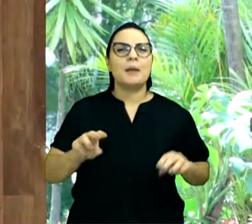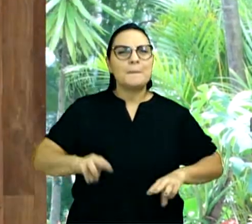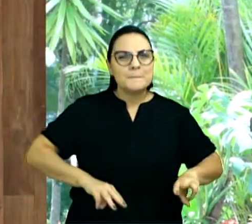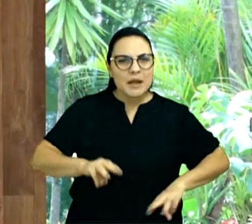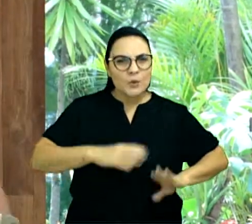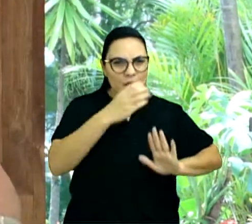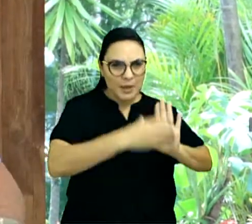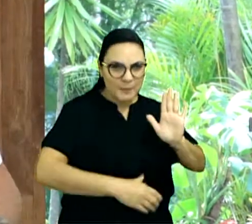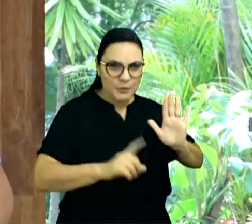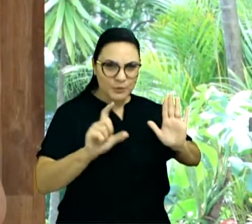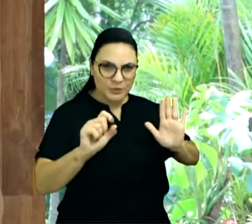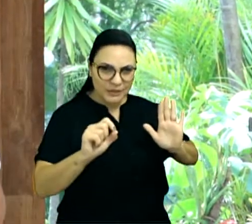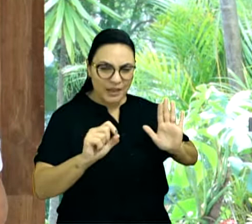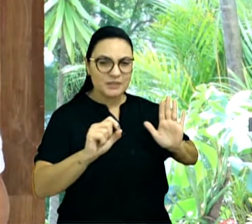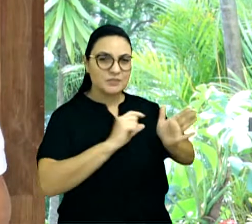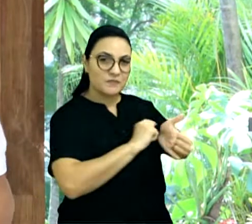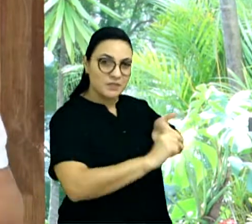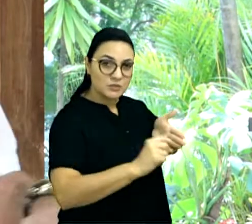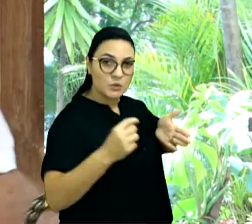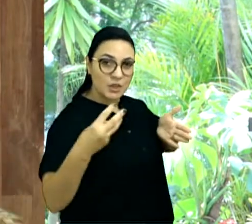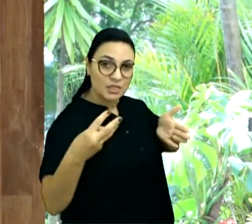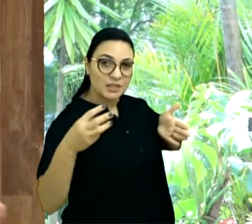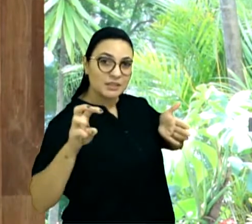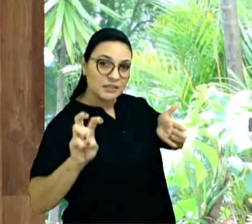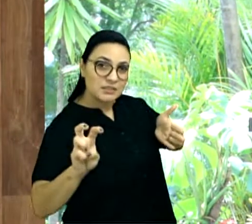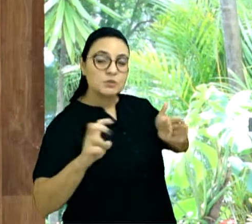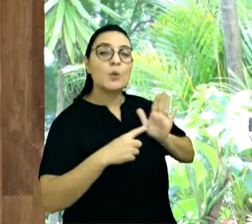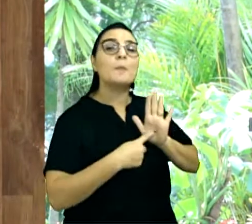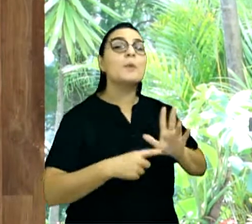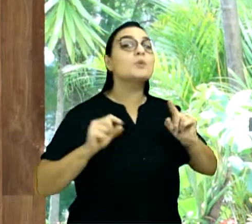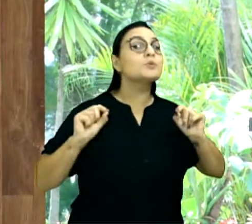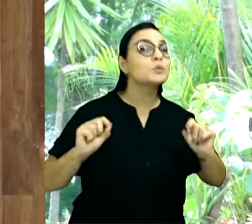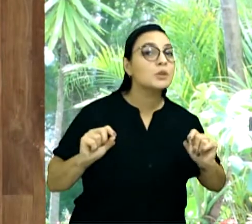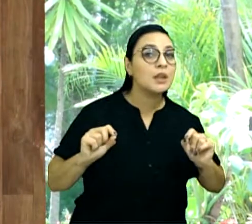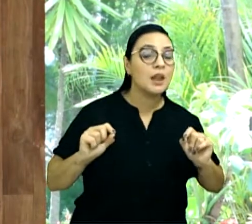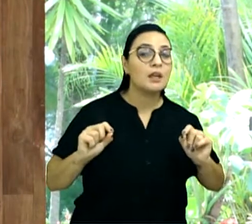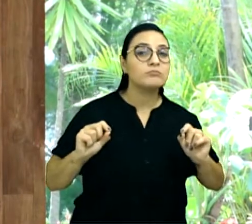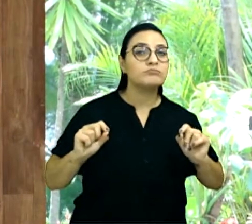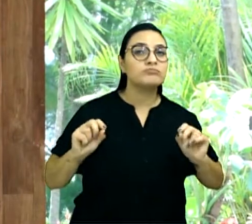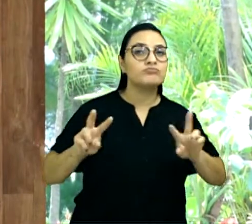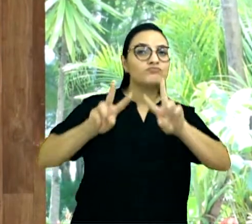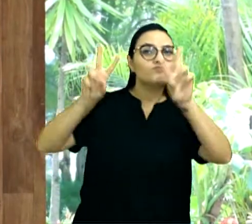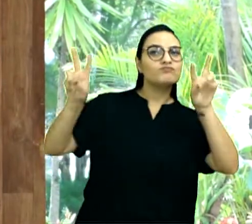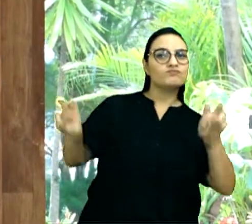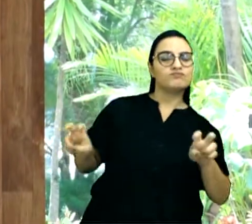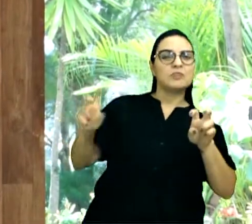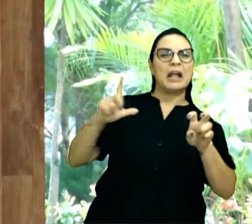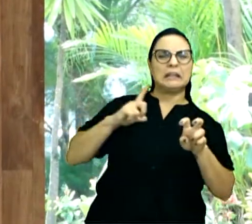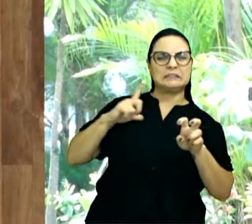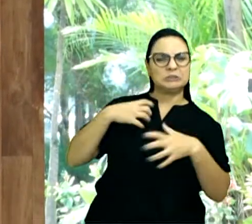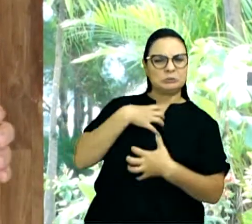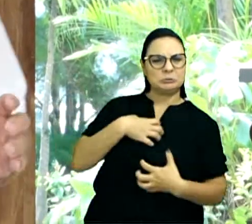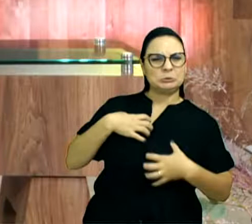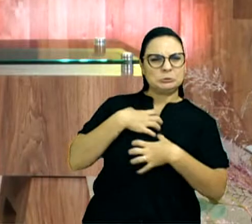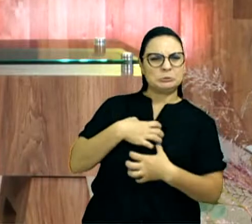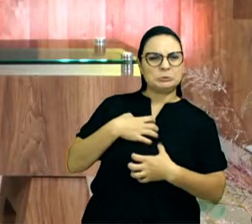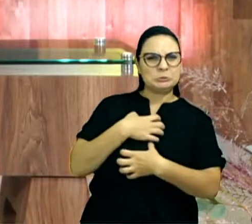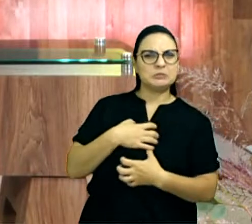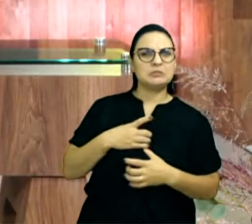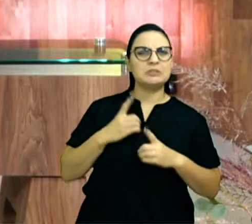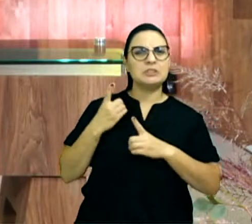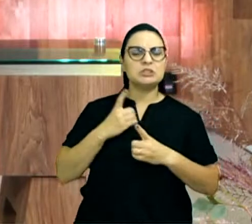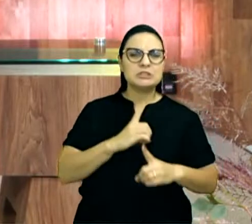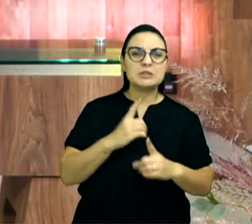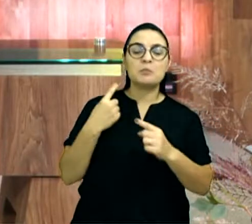mesmo, no versículo 35, tem aqui uma situação, houve um mal-estar entre os discípulos. Os discípulos